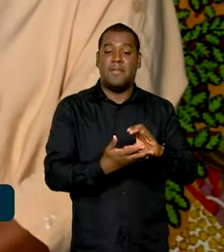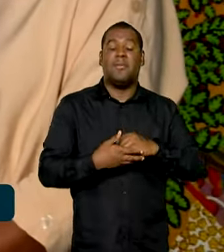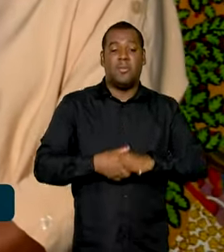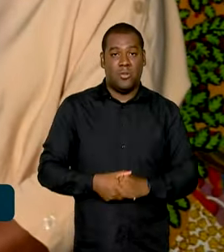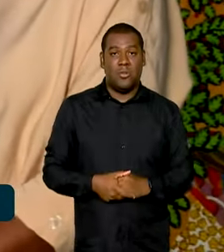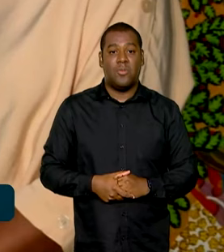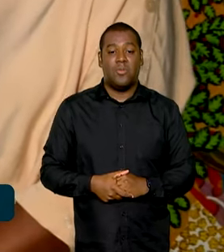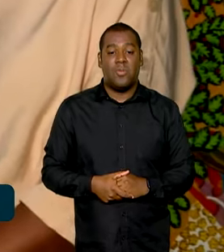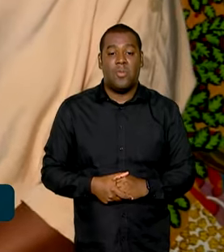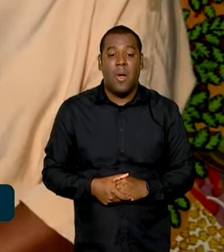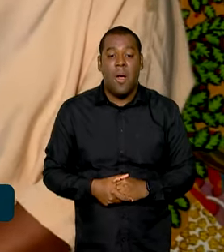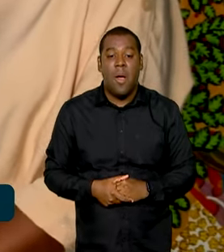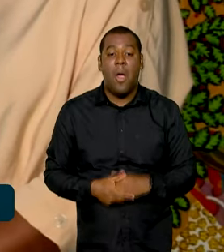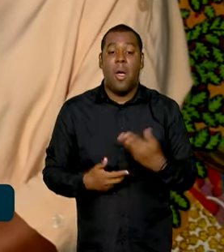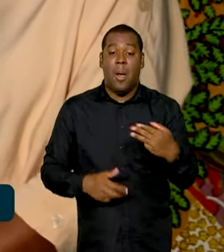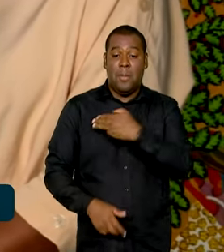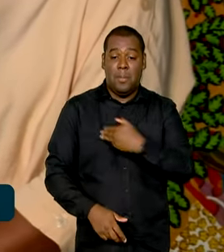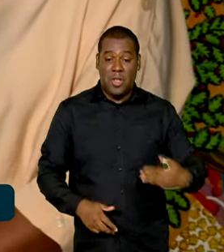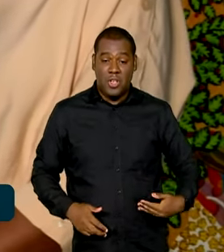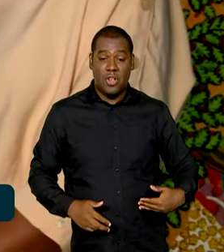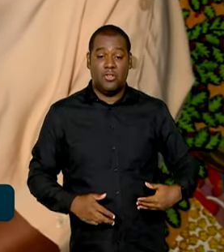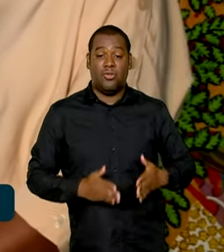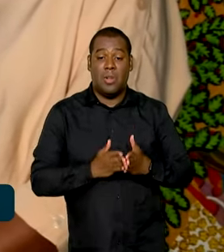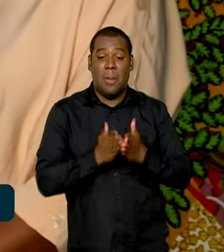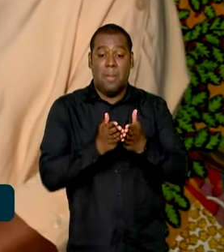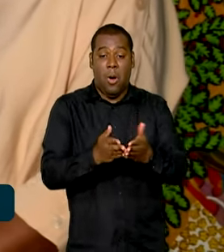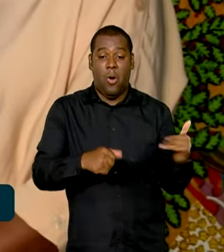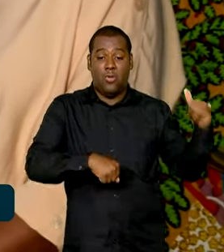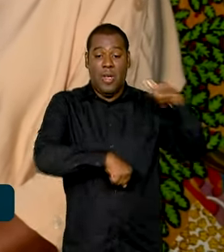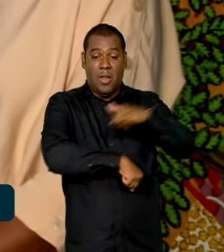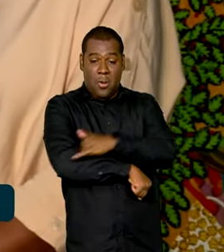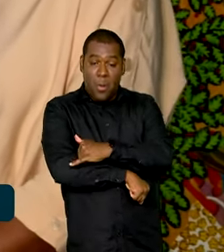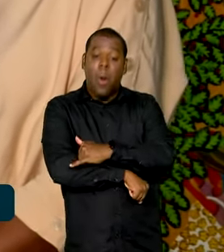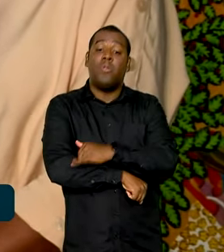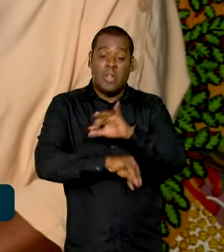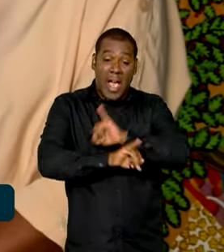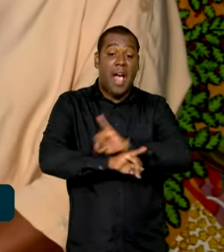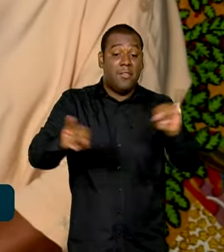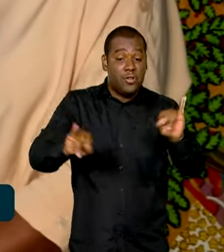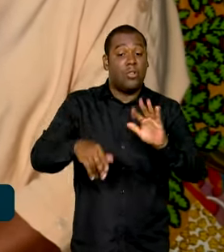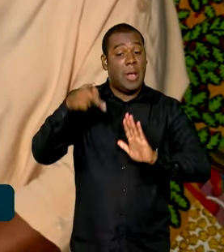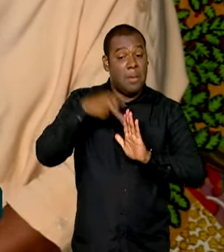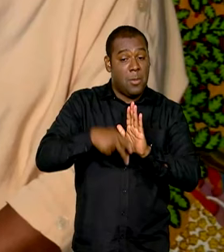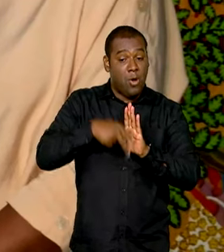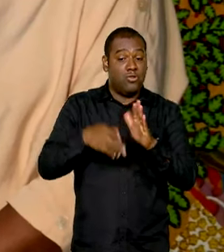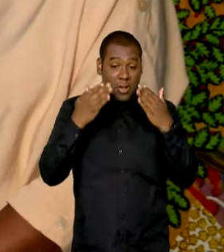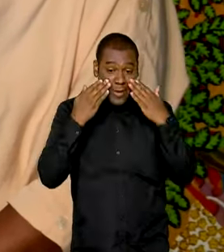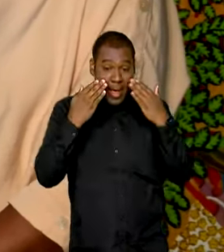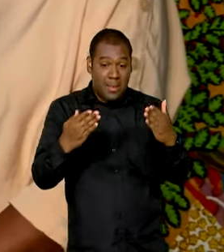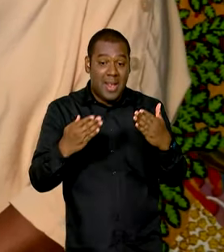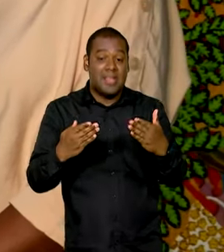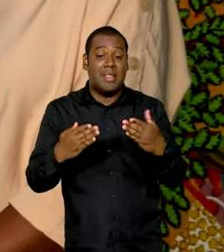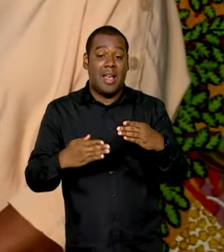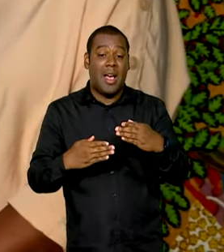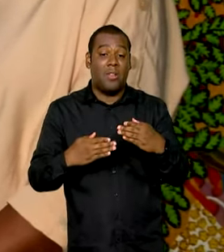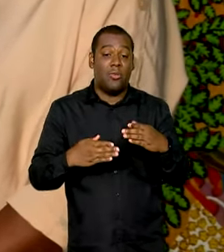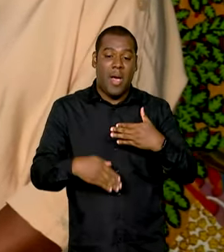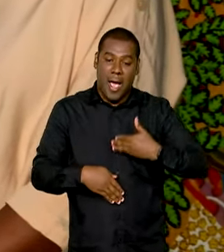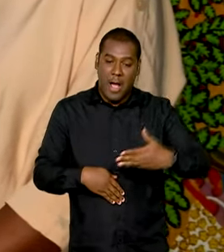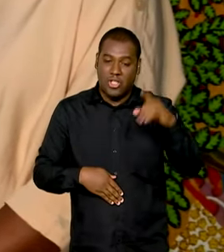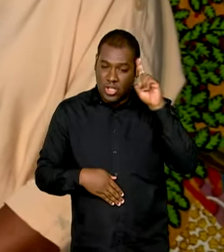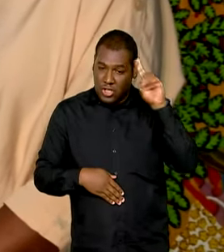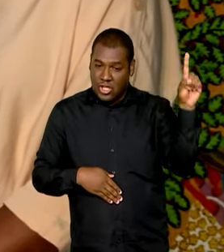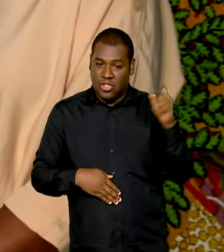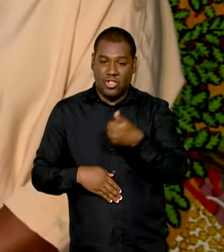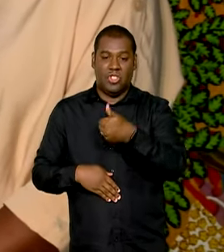Aeroportos, o projeto deve ser apresentado em 10 dias. Já está em construção com o ministro Haddad, com o